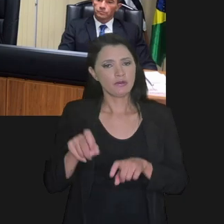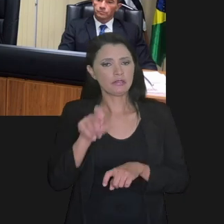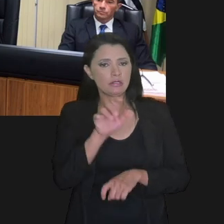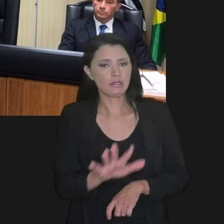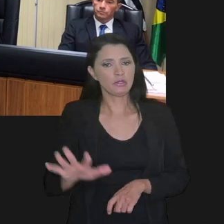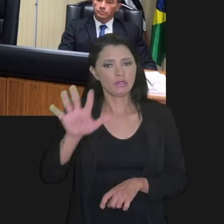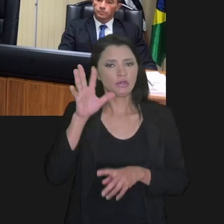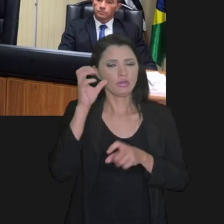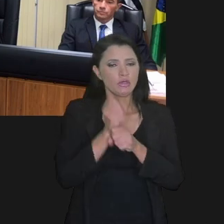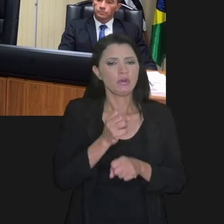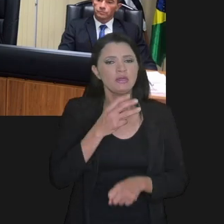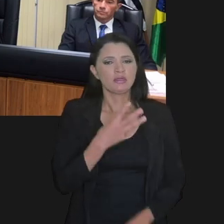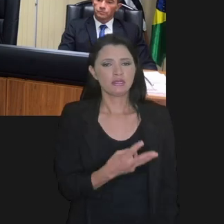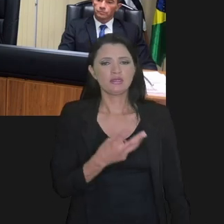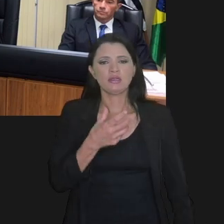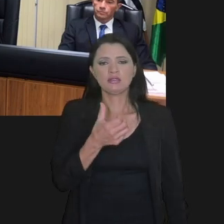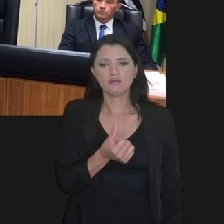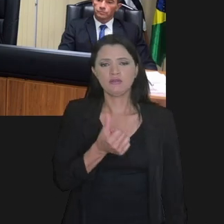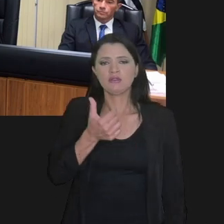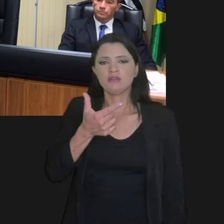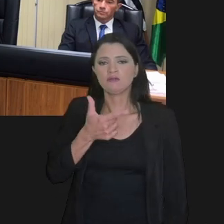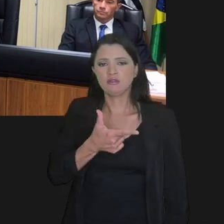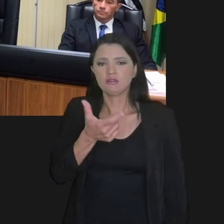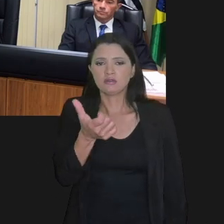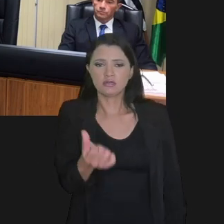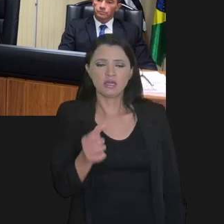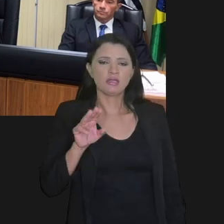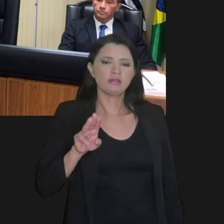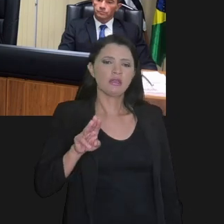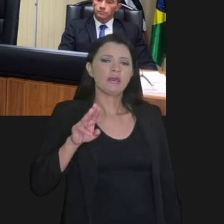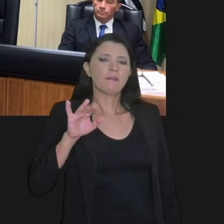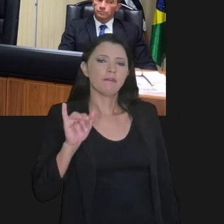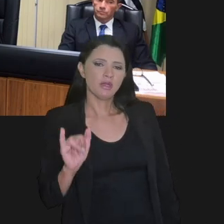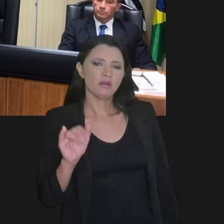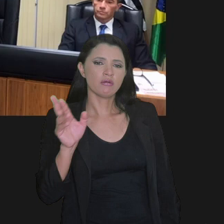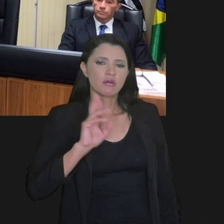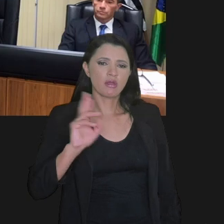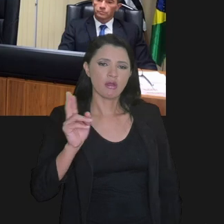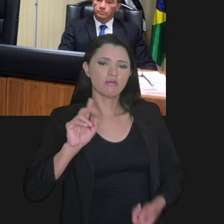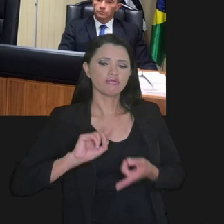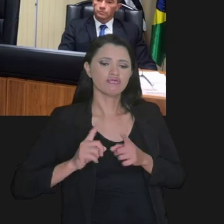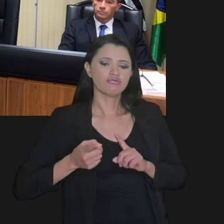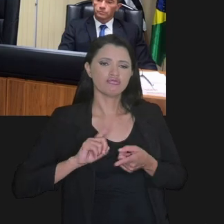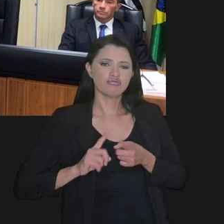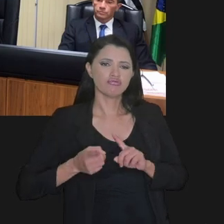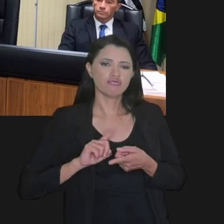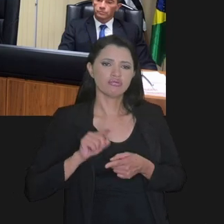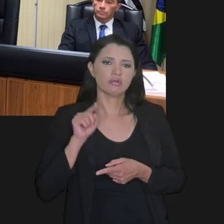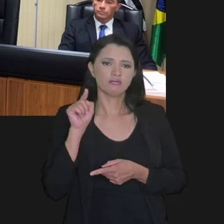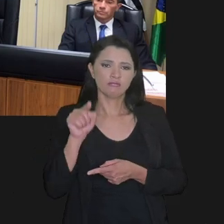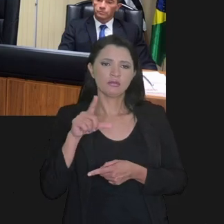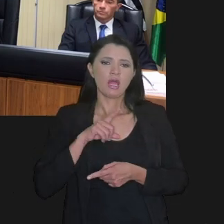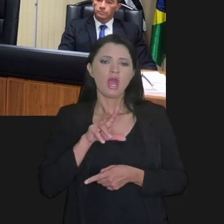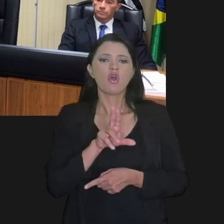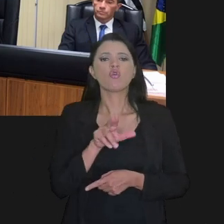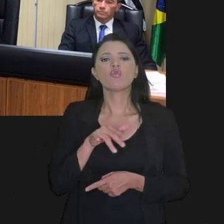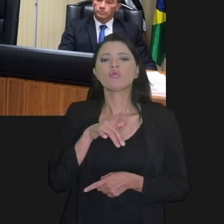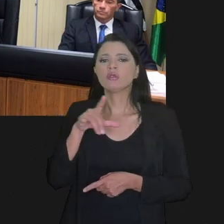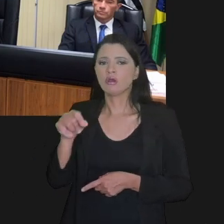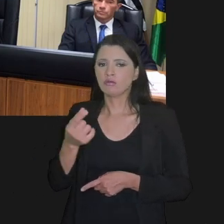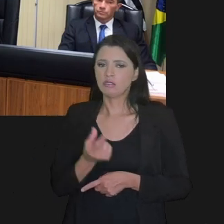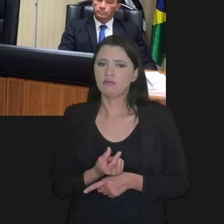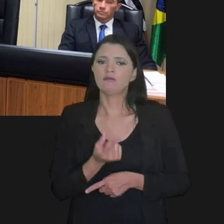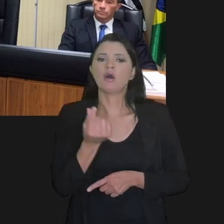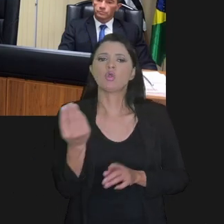Procuradoria da Fazenda Nacional e foram 326 bilhões de reais negociados em dívida